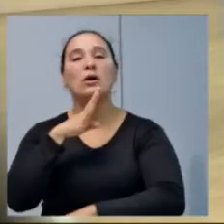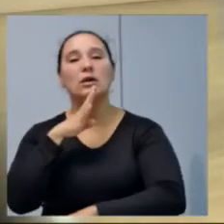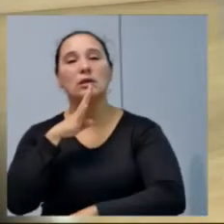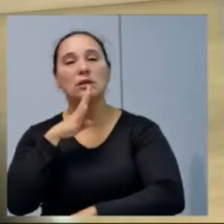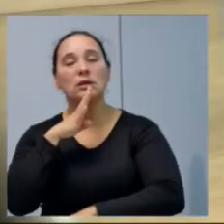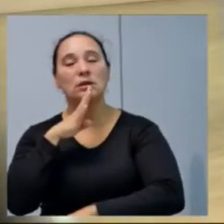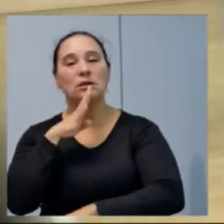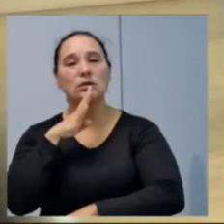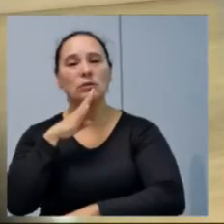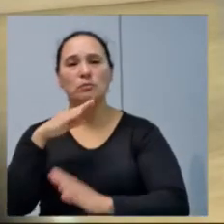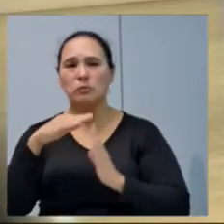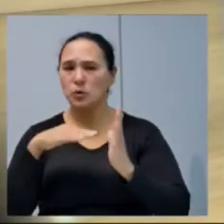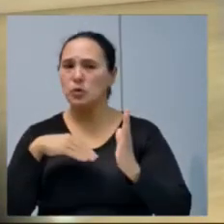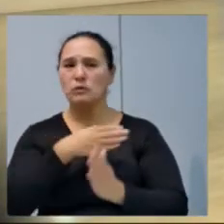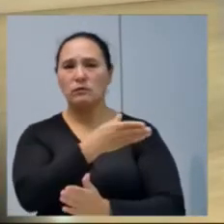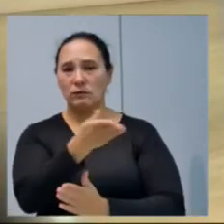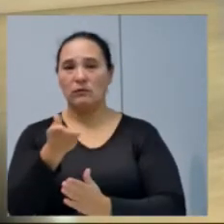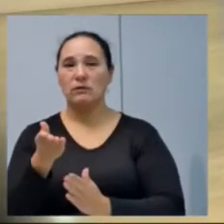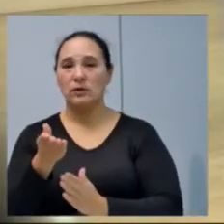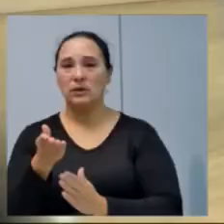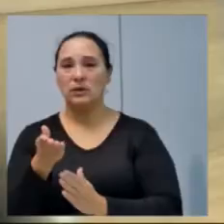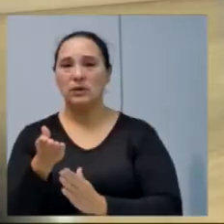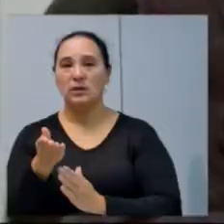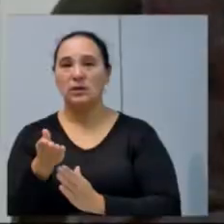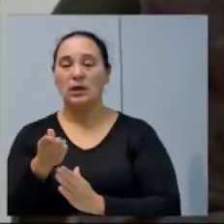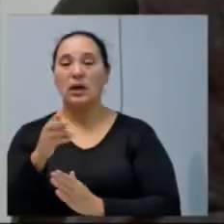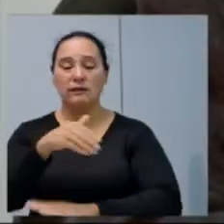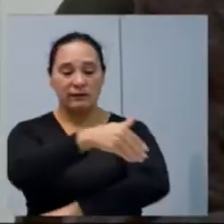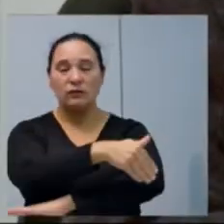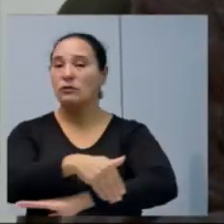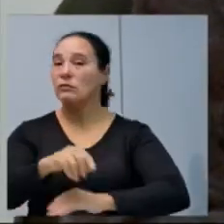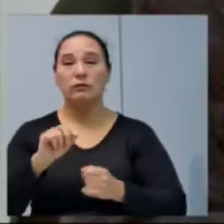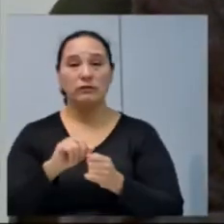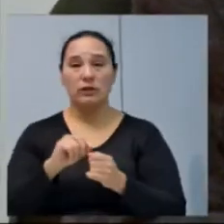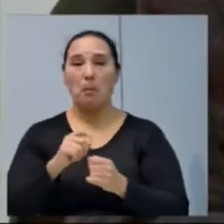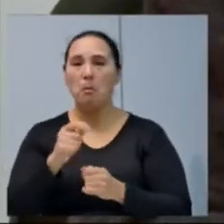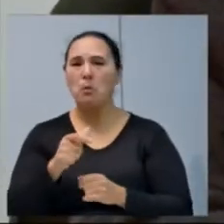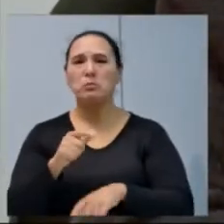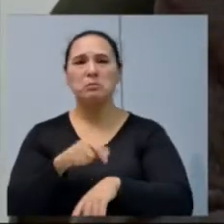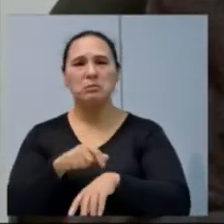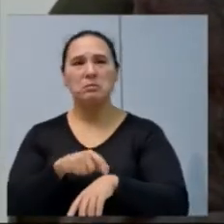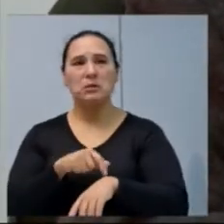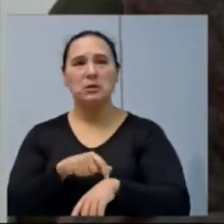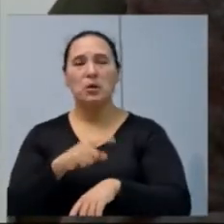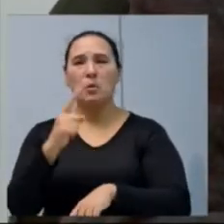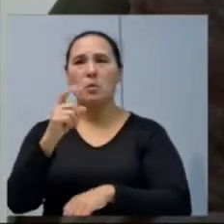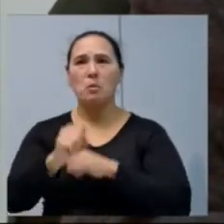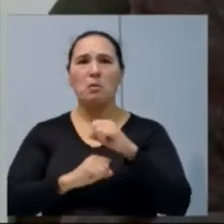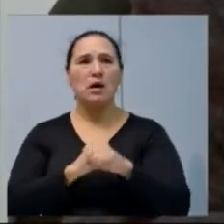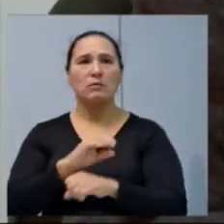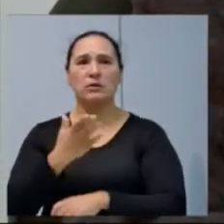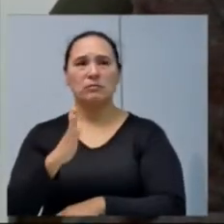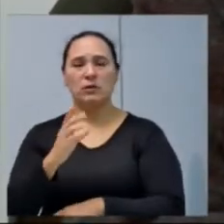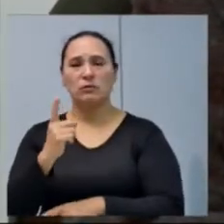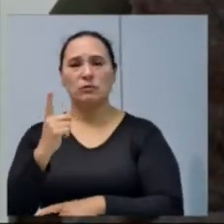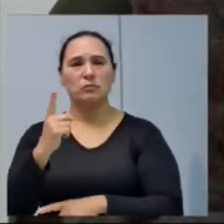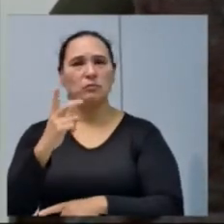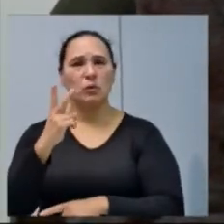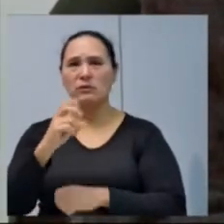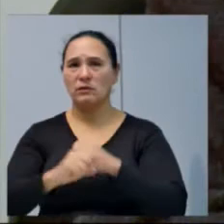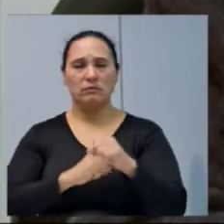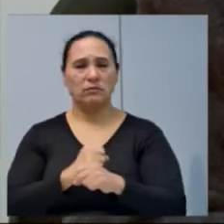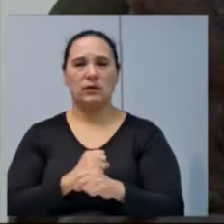praticamente todos os senhores e ocorre que essas ruas foram feitas há pouco tempo, em questão de um ano, mais ou menos um ano e meio, dois anos,